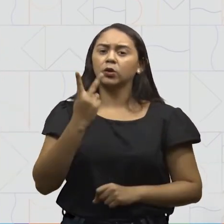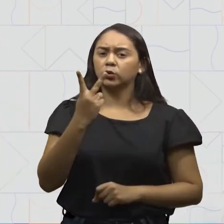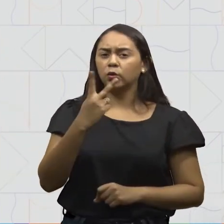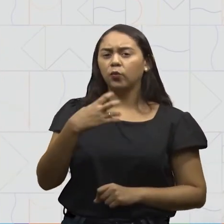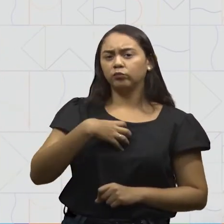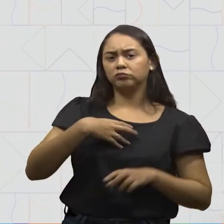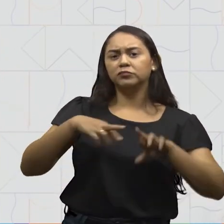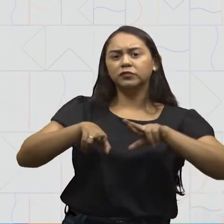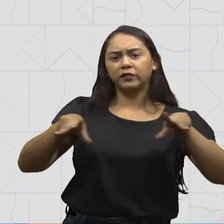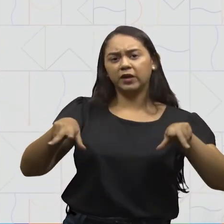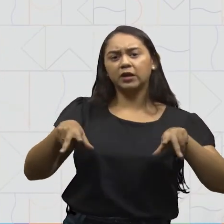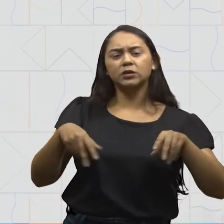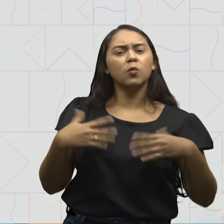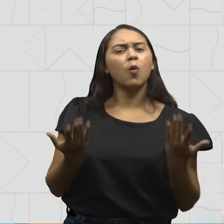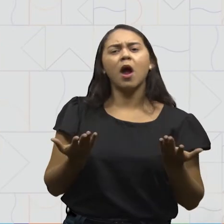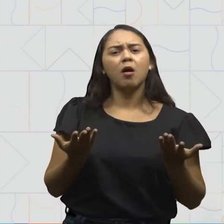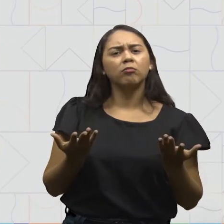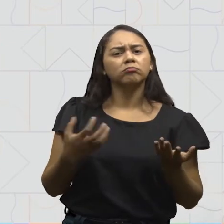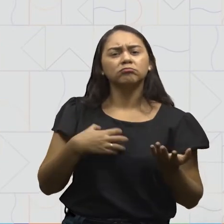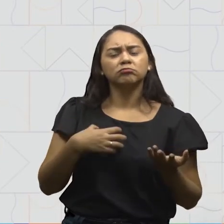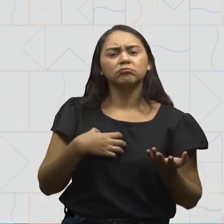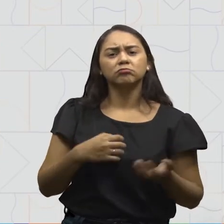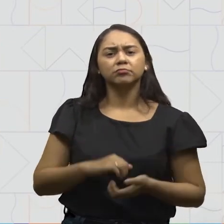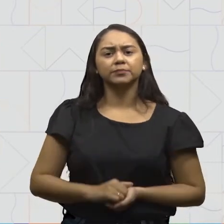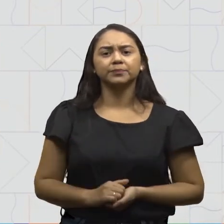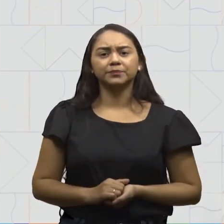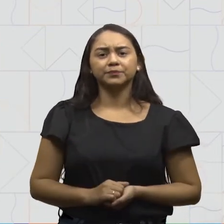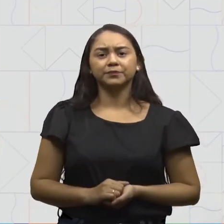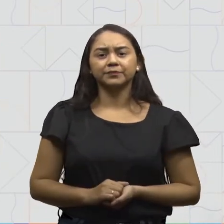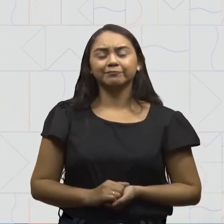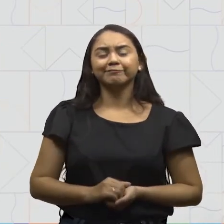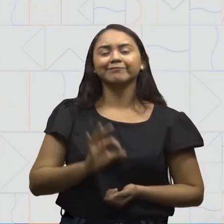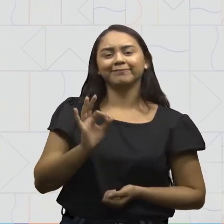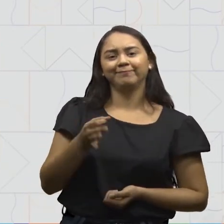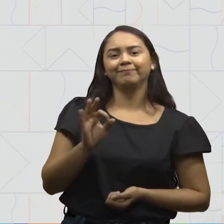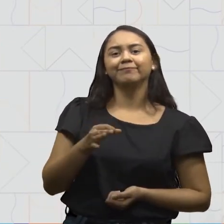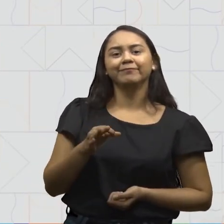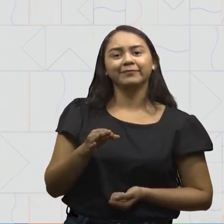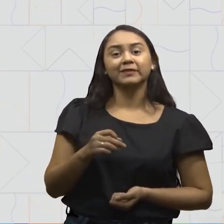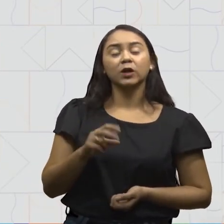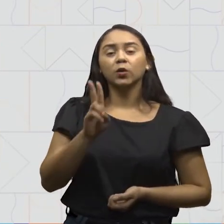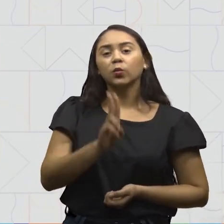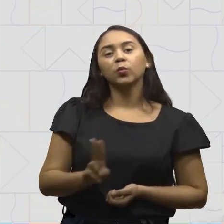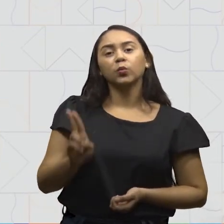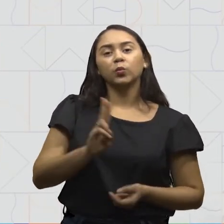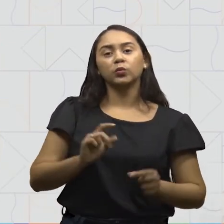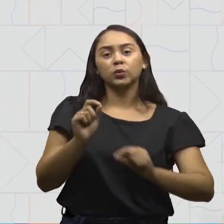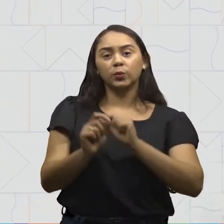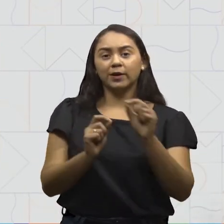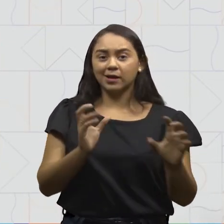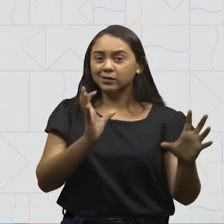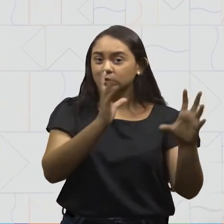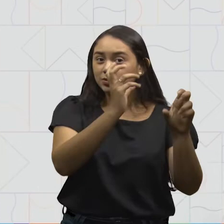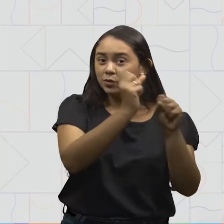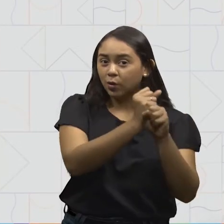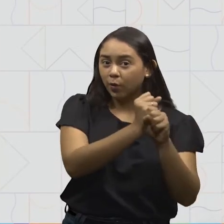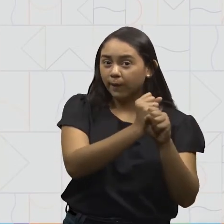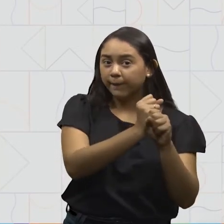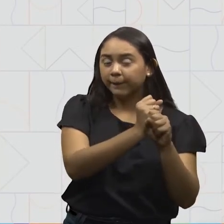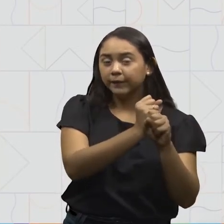duas formas. E quais seriam elas? Hum? Isso mesmo, usando a